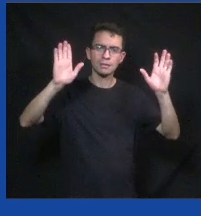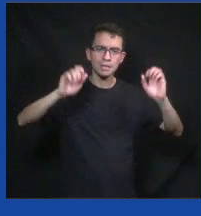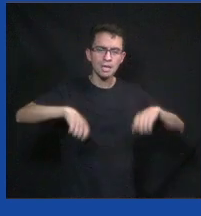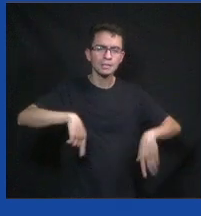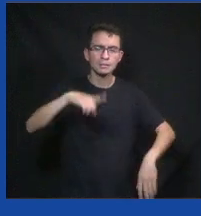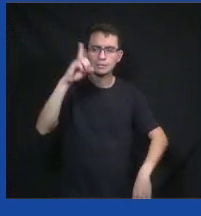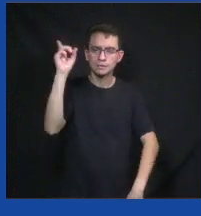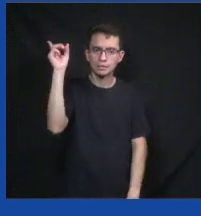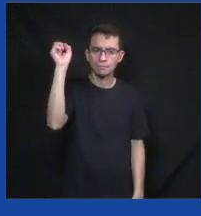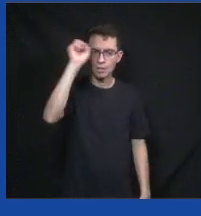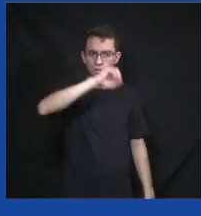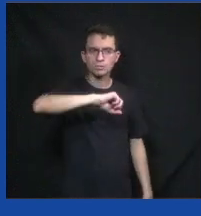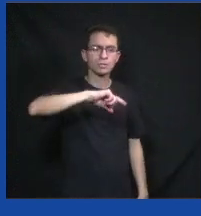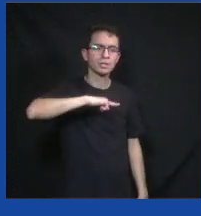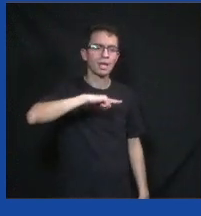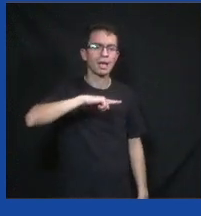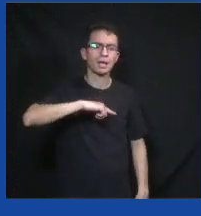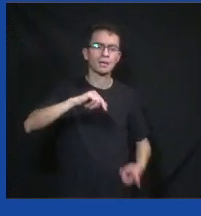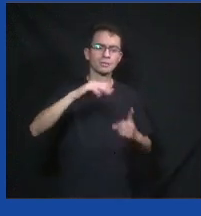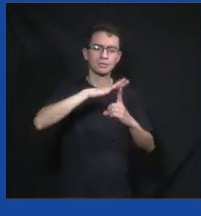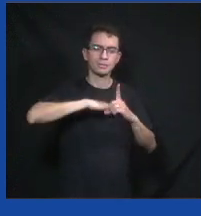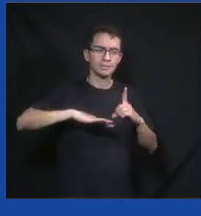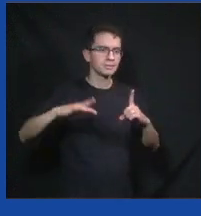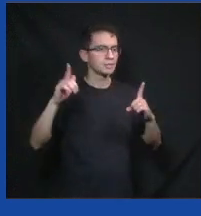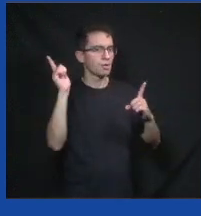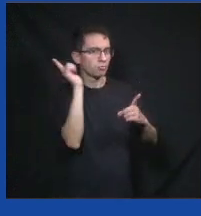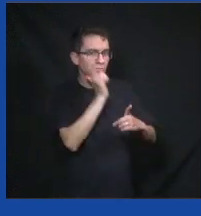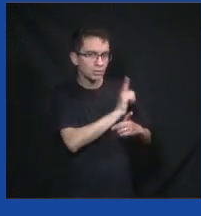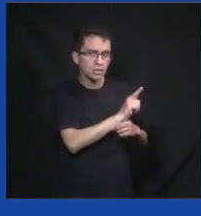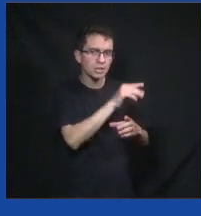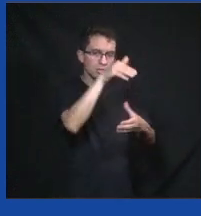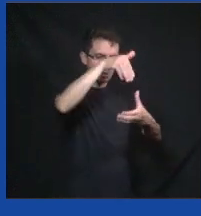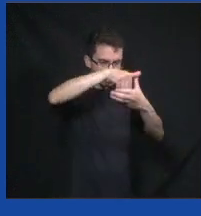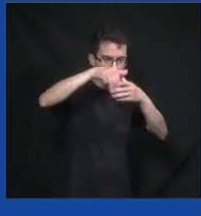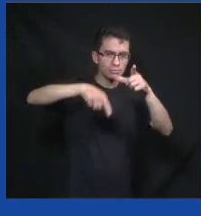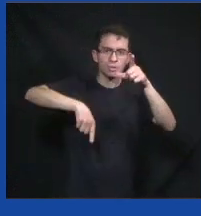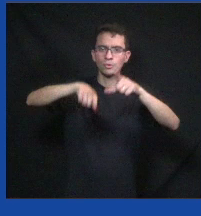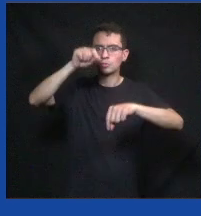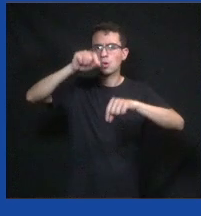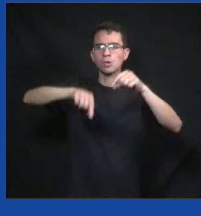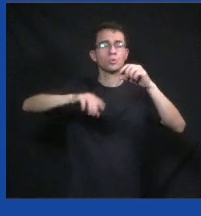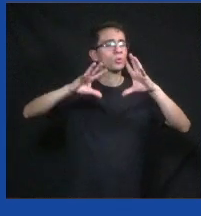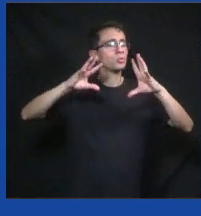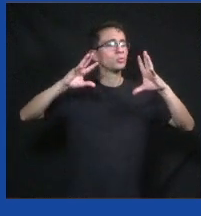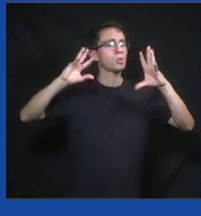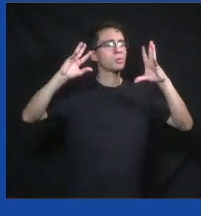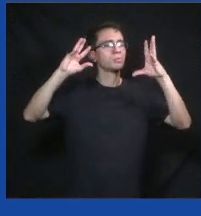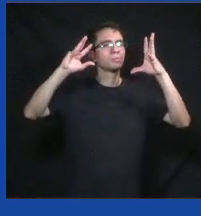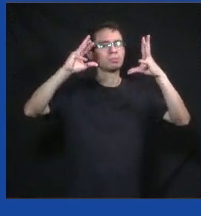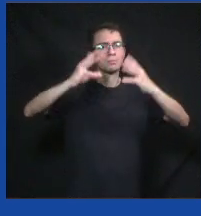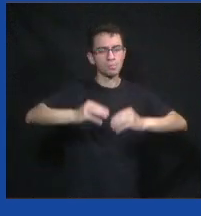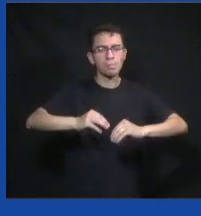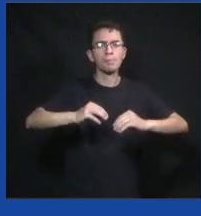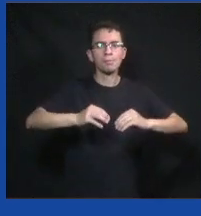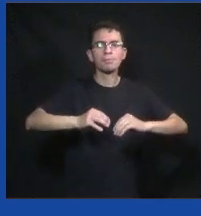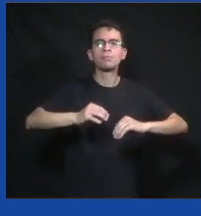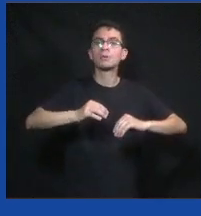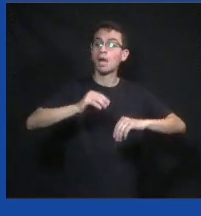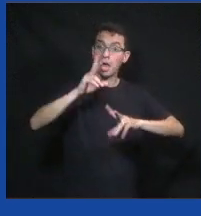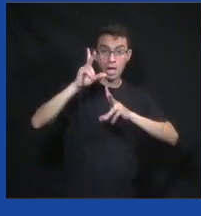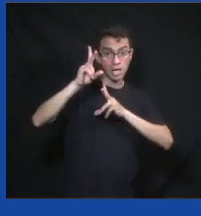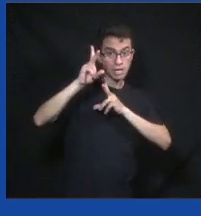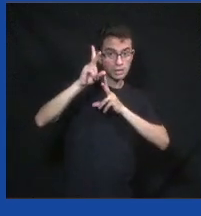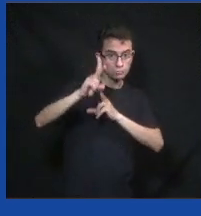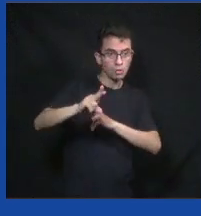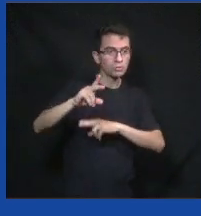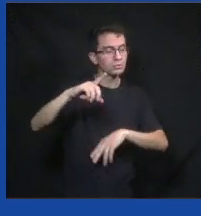de tanto da população, a gente, como democracia e sociedade civil, como é a gente traz as pessoas para participarem mais, mas ao mesmo tempo qual a dor